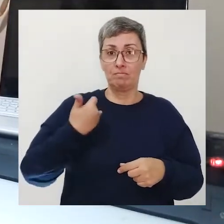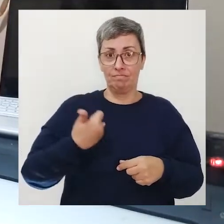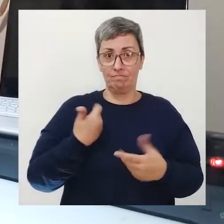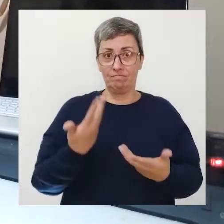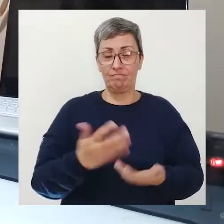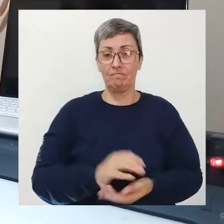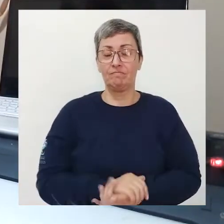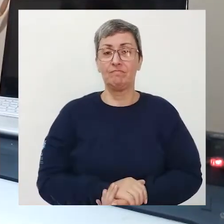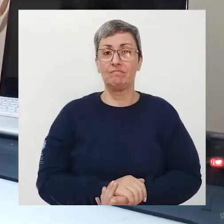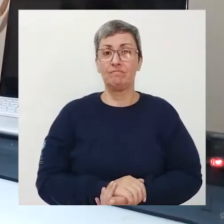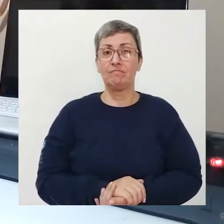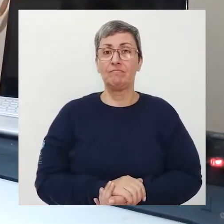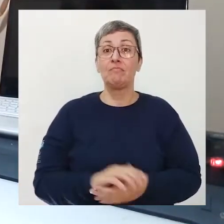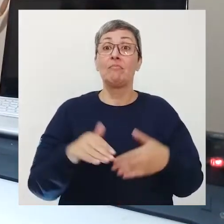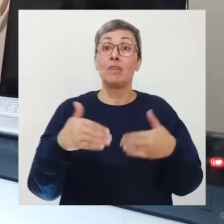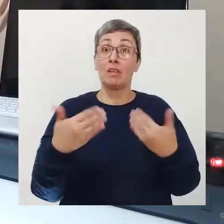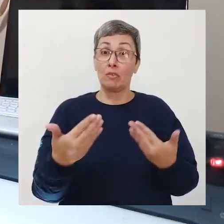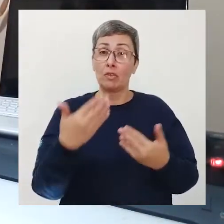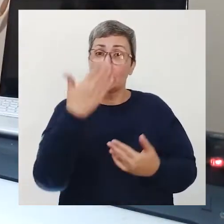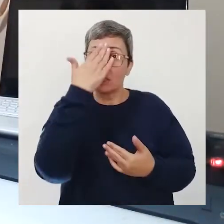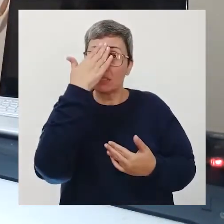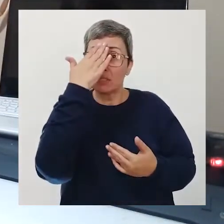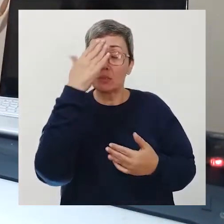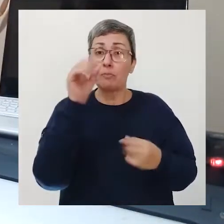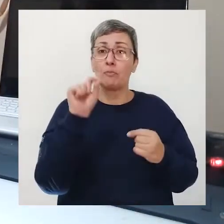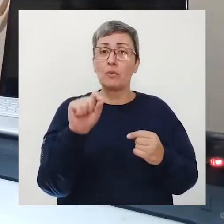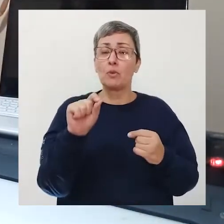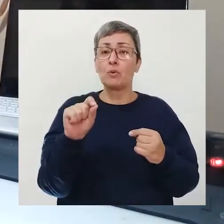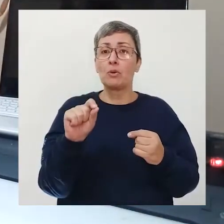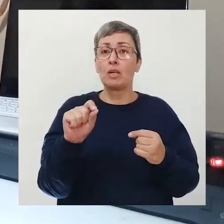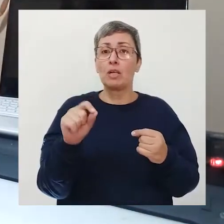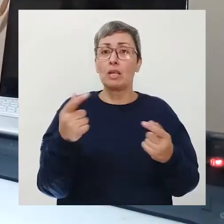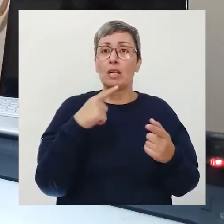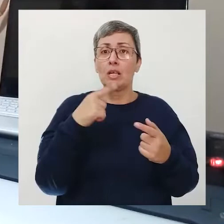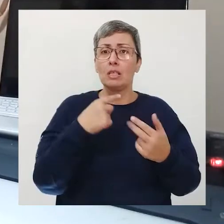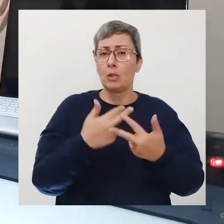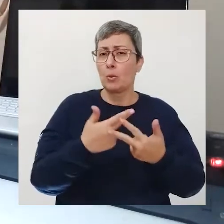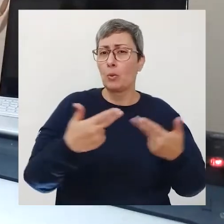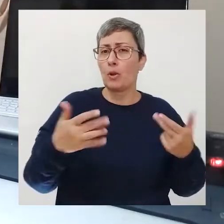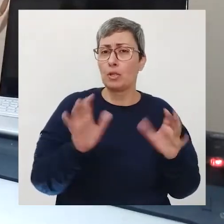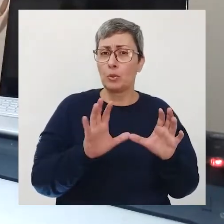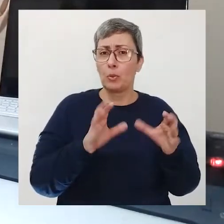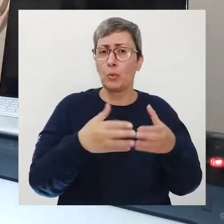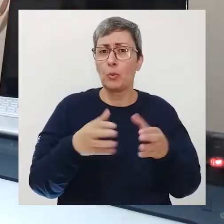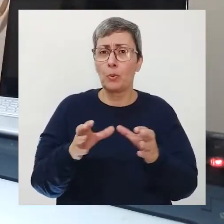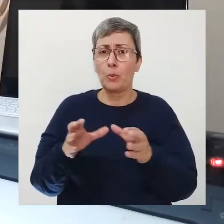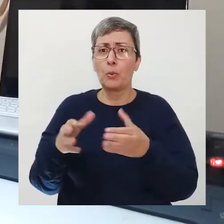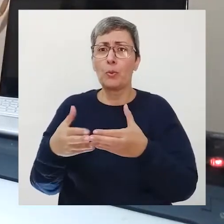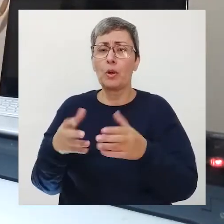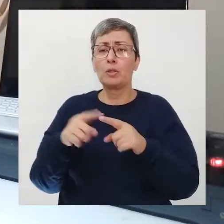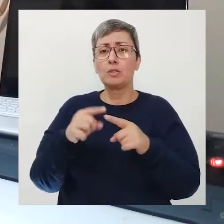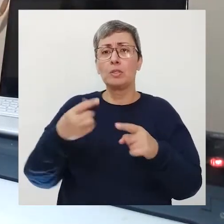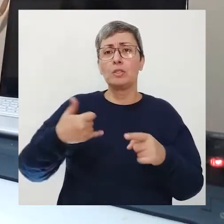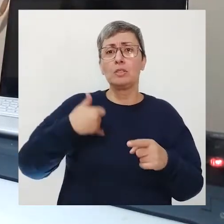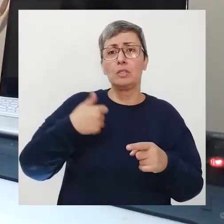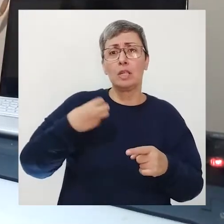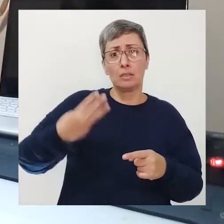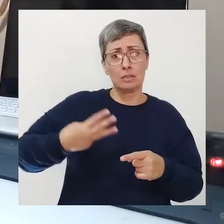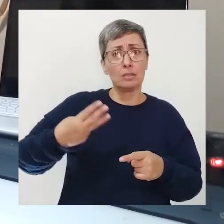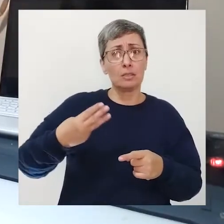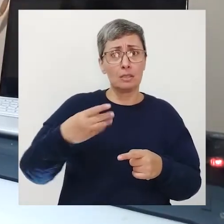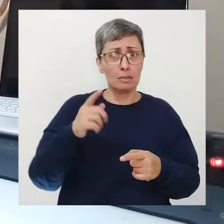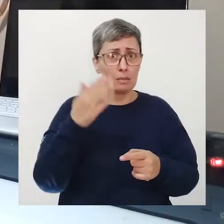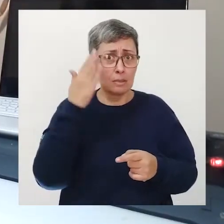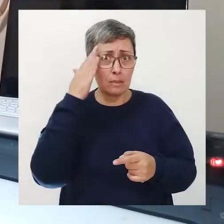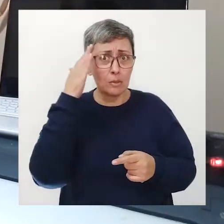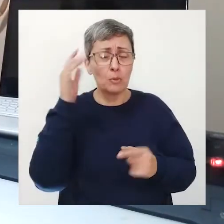que oferecem aí atividades que trazem que trazem essa qualidade de vida melhor para todos né esses